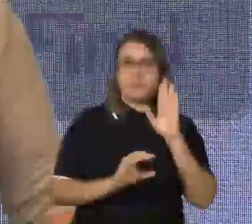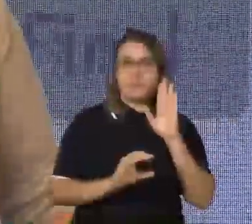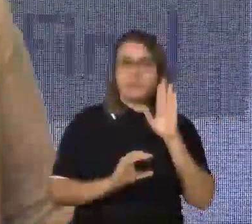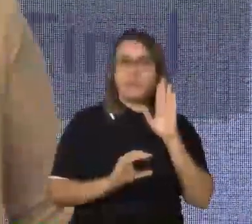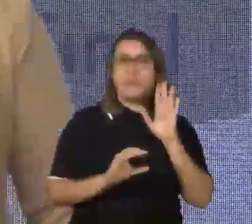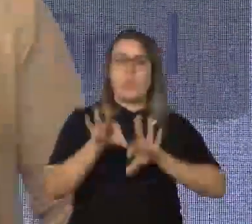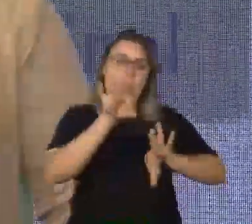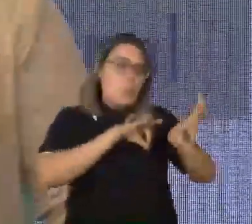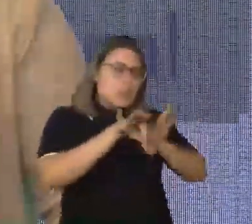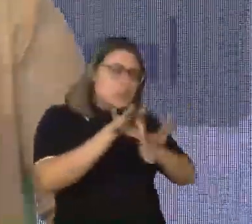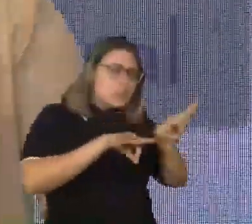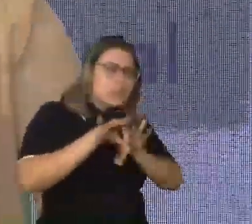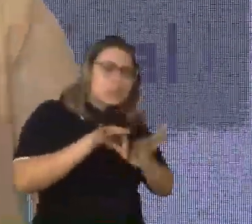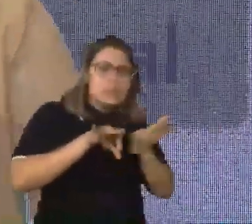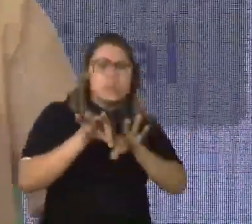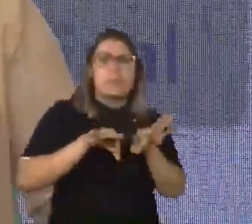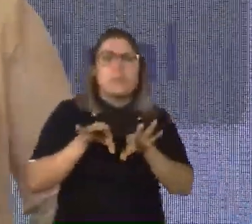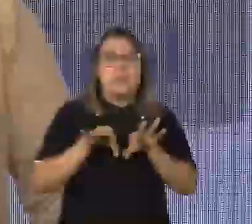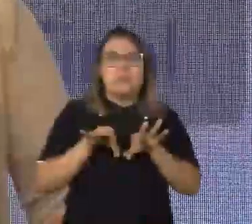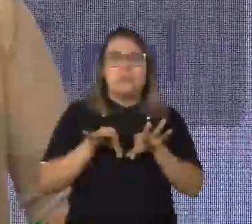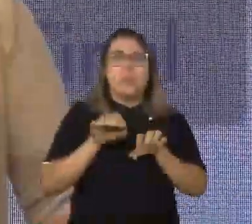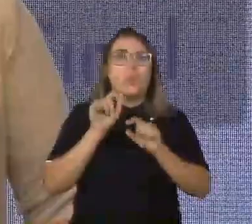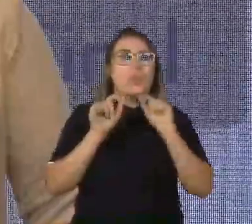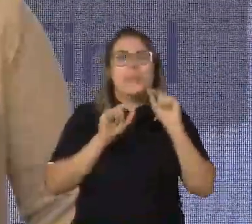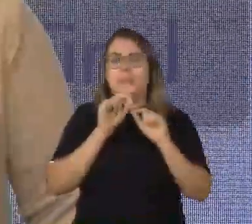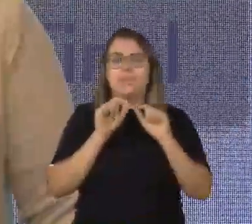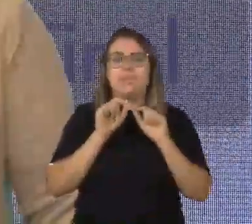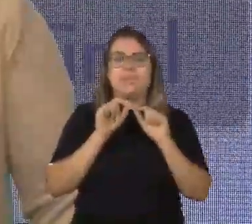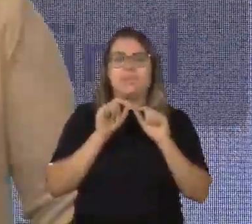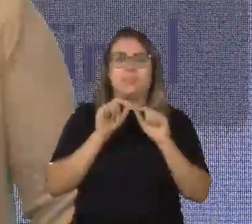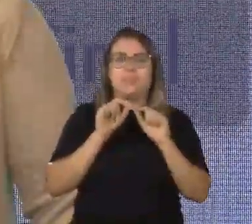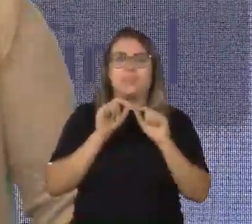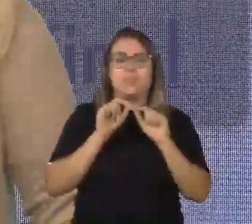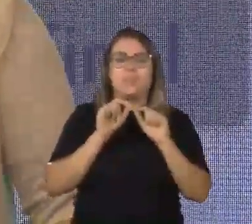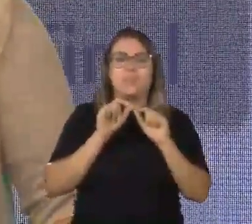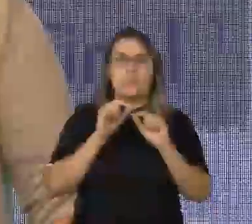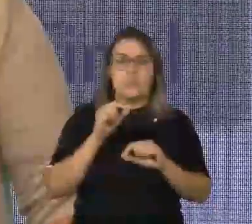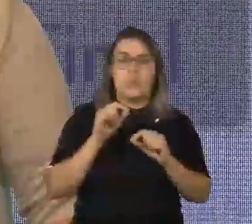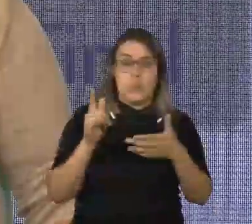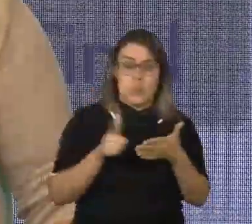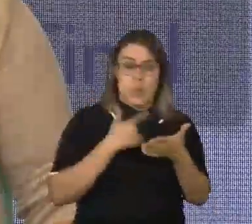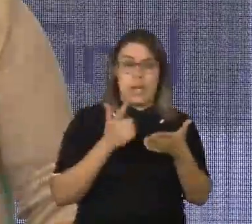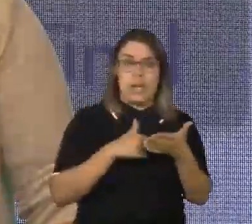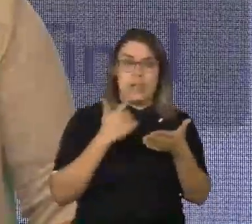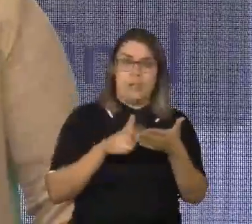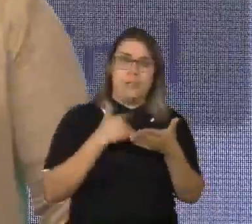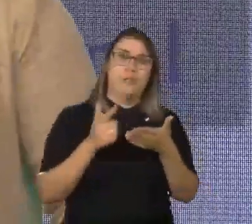planejamento escolar, a gente se volta muito para as questões do próprio livro didático.